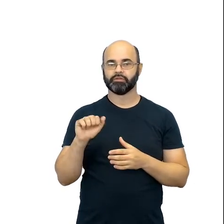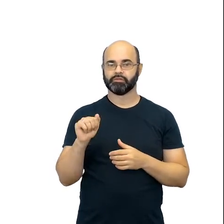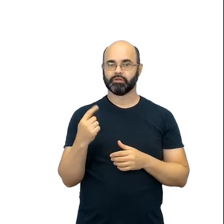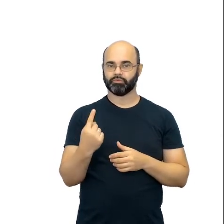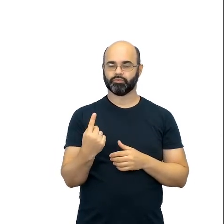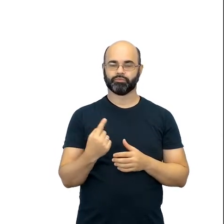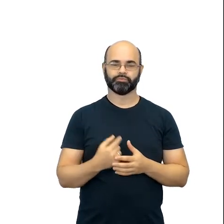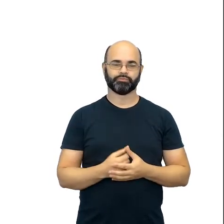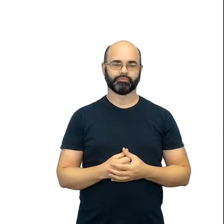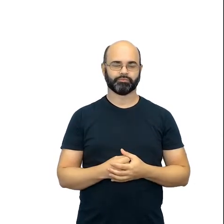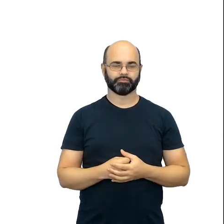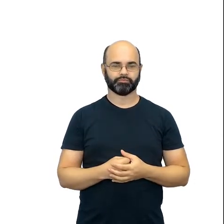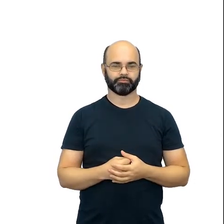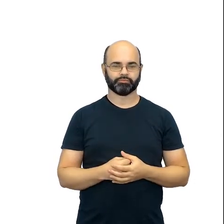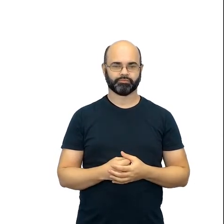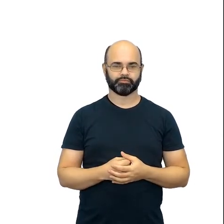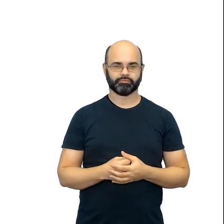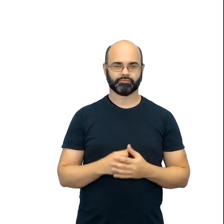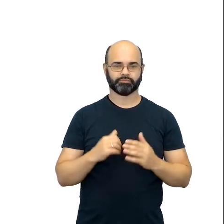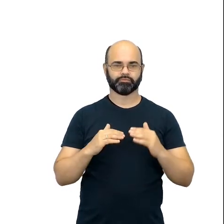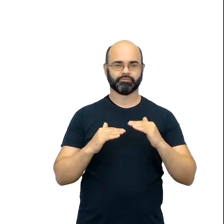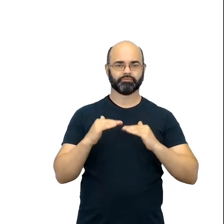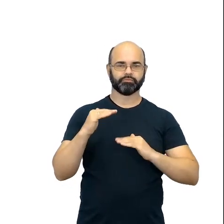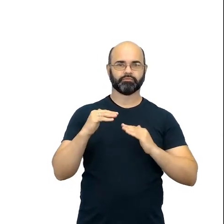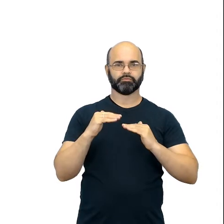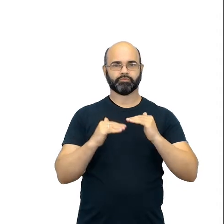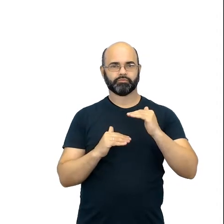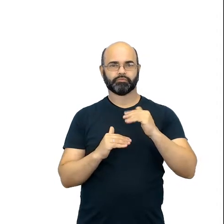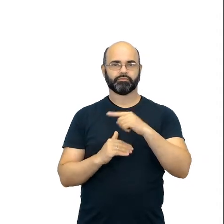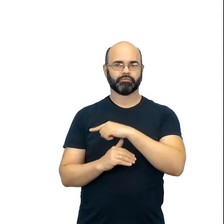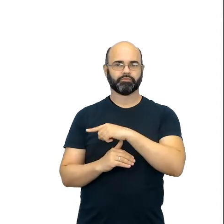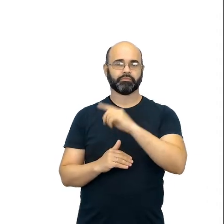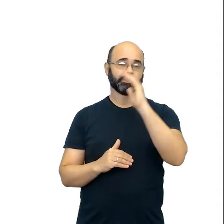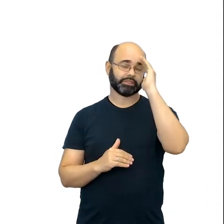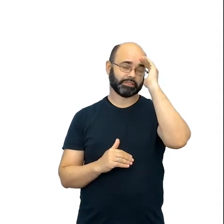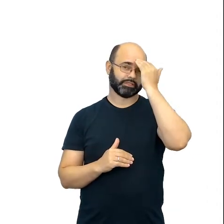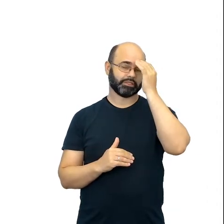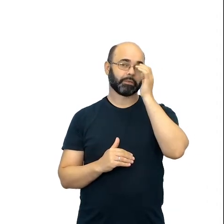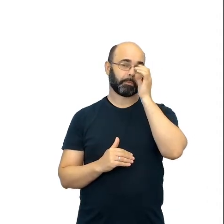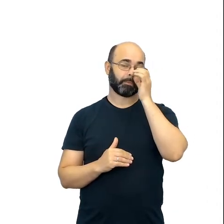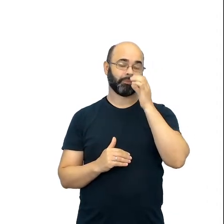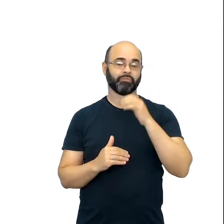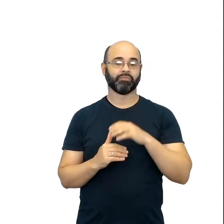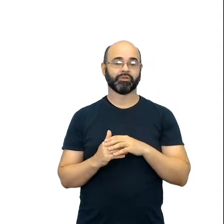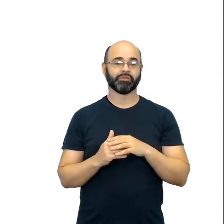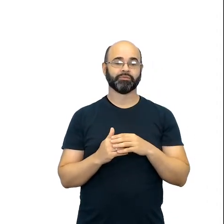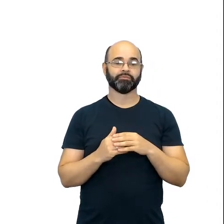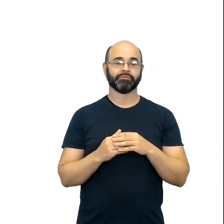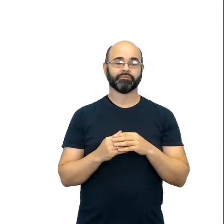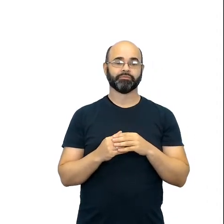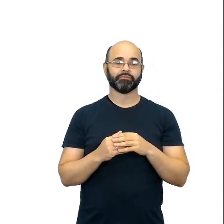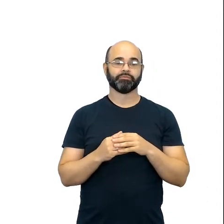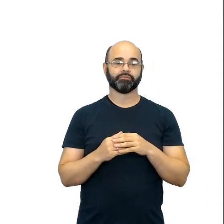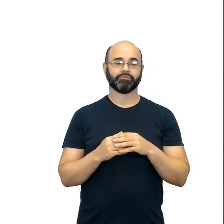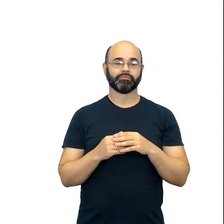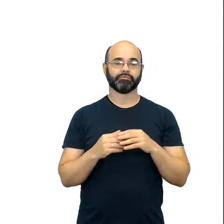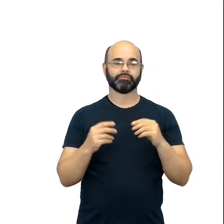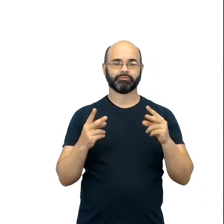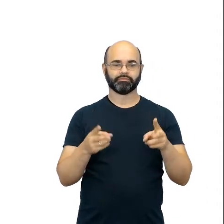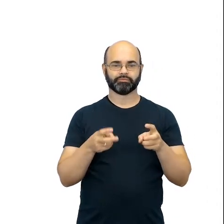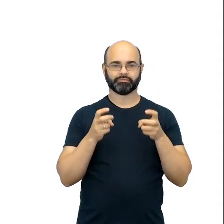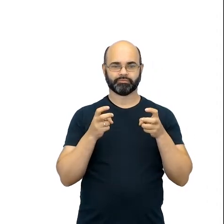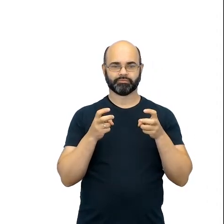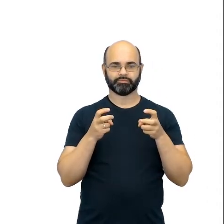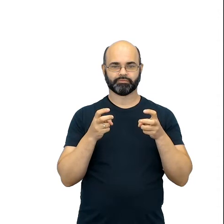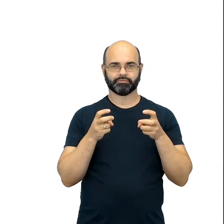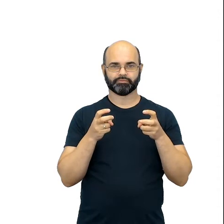Interpretar a constante de equilíbrio como uma relação que indica as concentrações relativas de